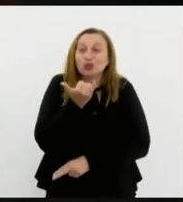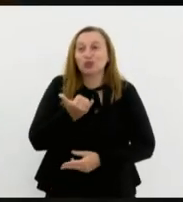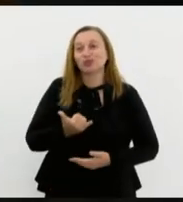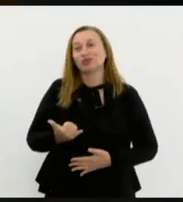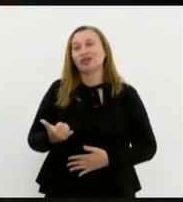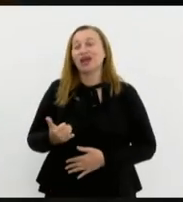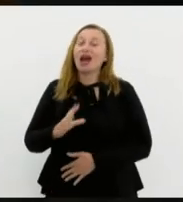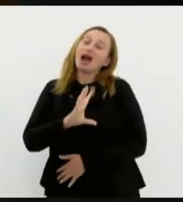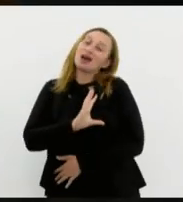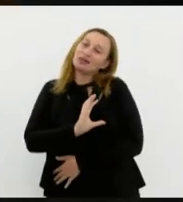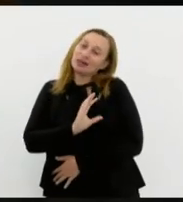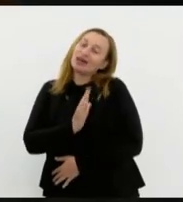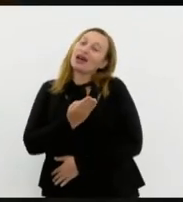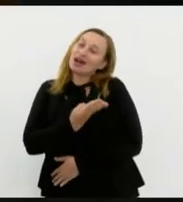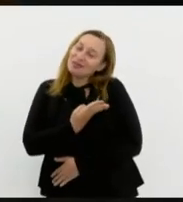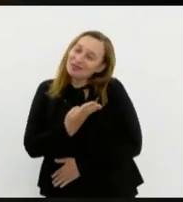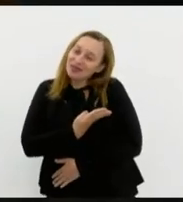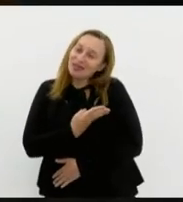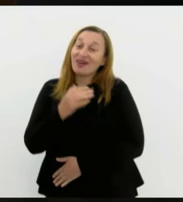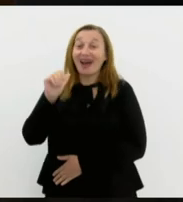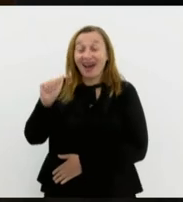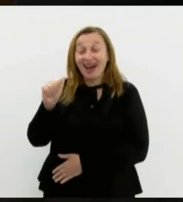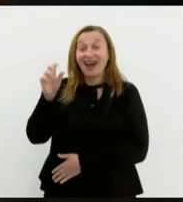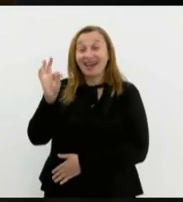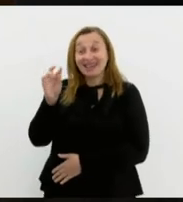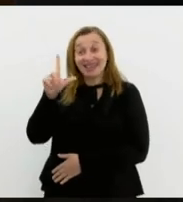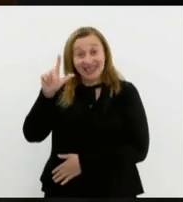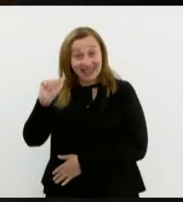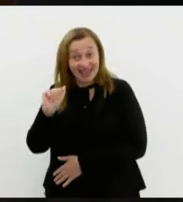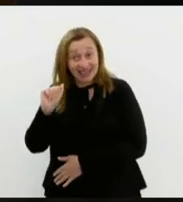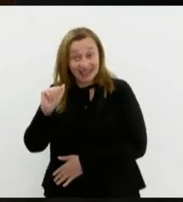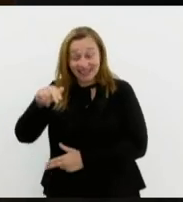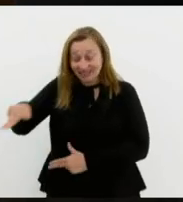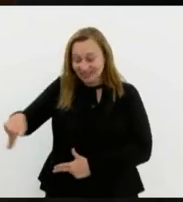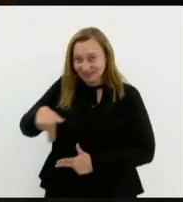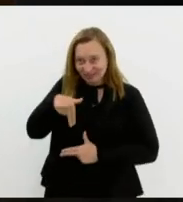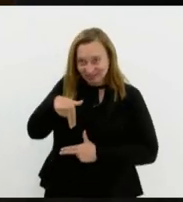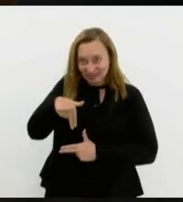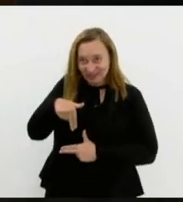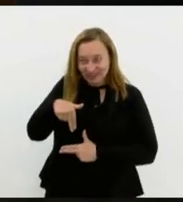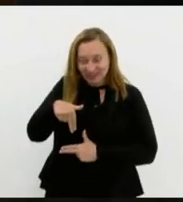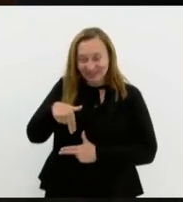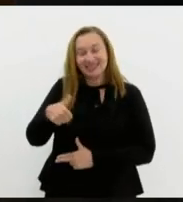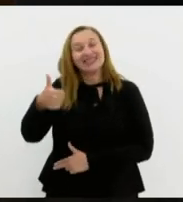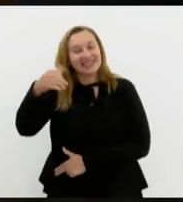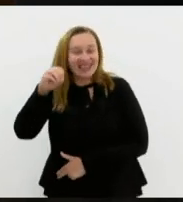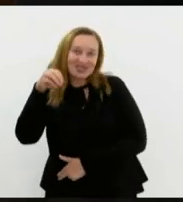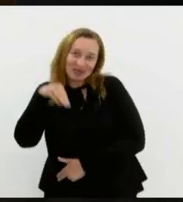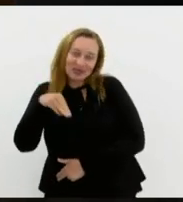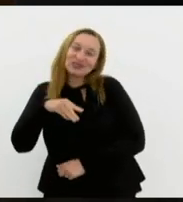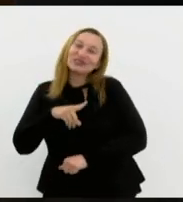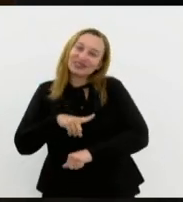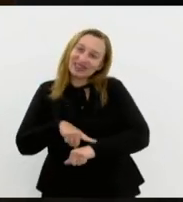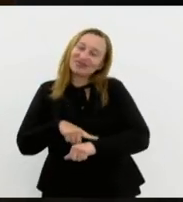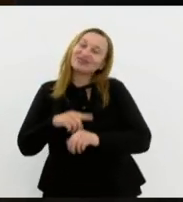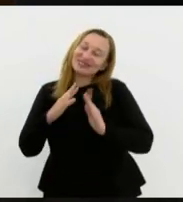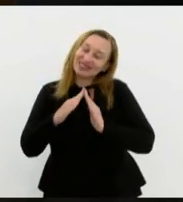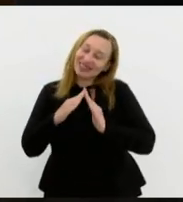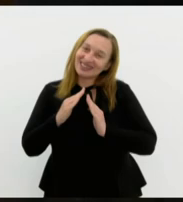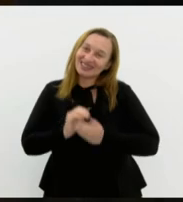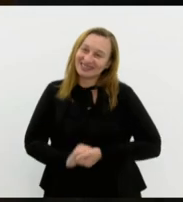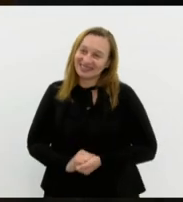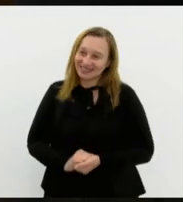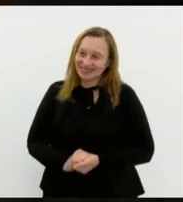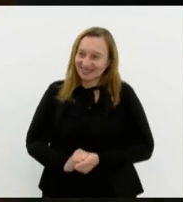Querido Atila Nunes, é o próximo inscrito, vossa excelência dispõe de 10 minutos do tempo